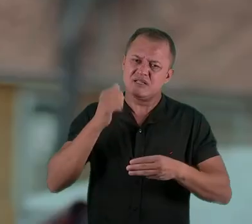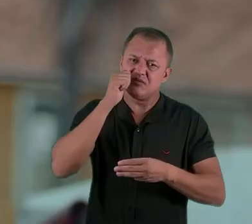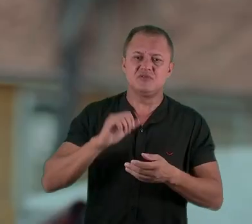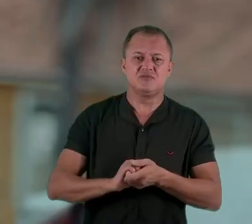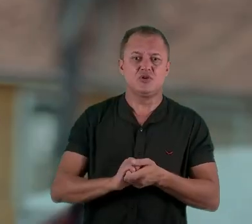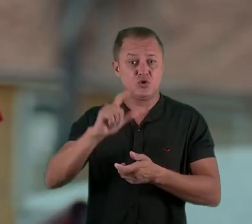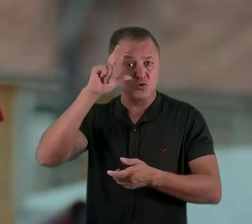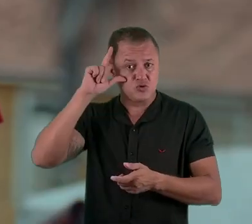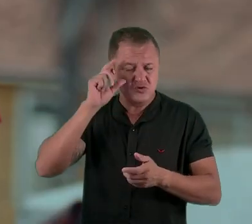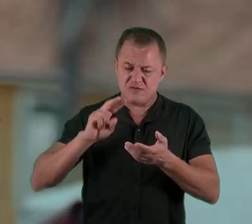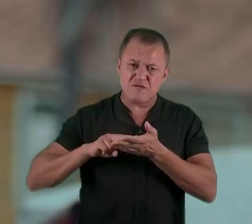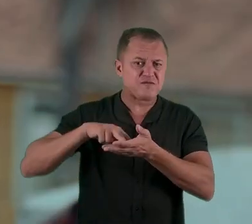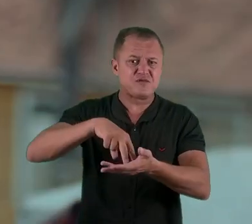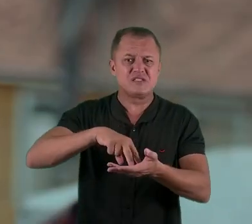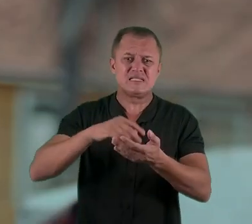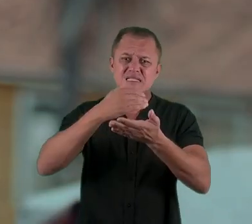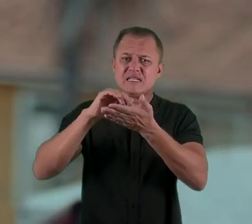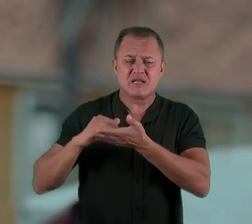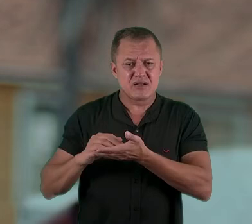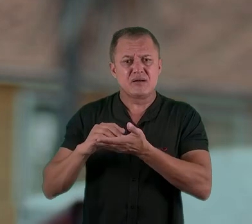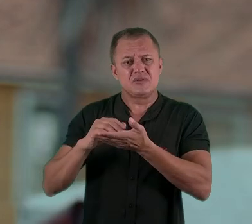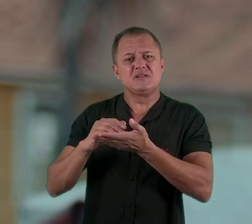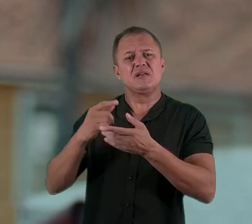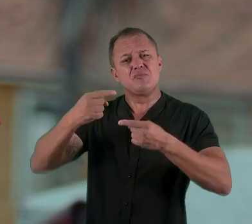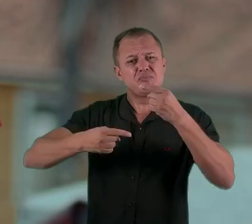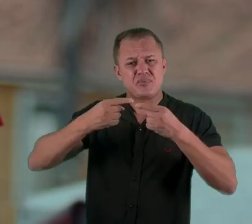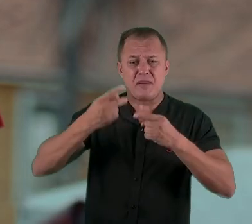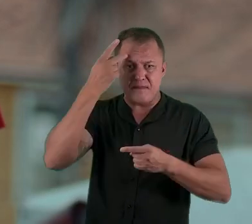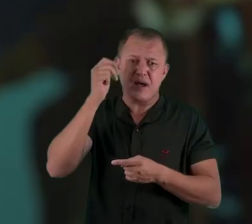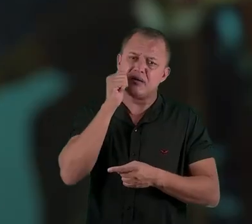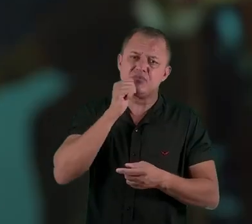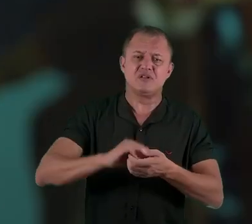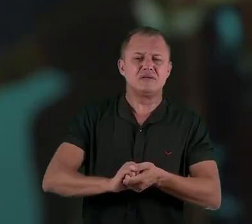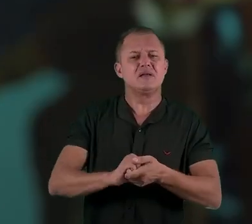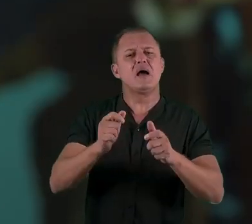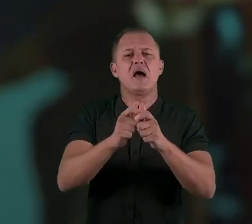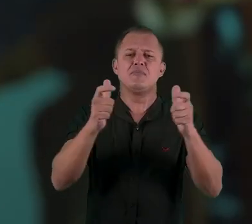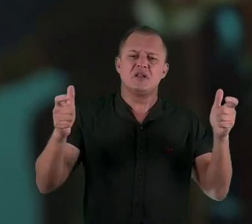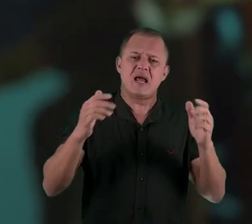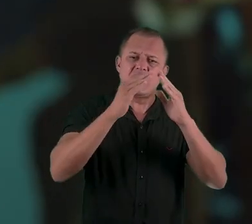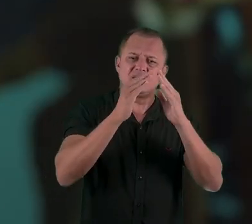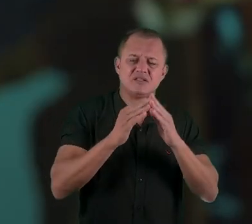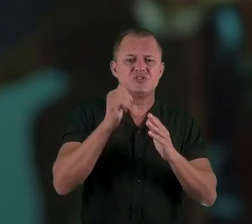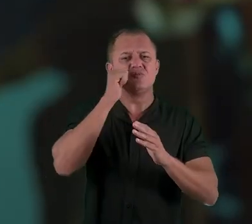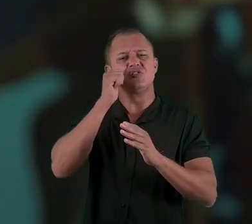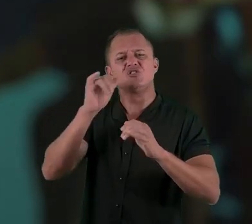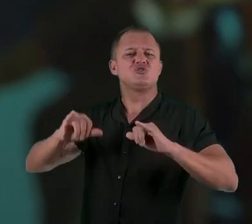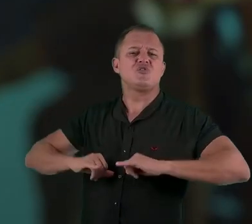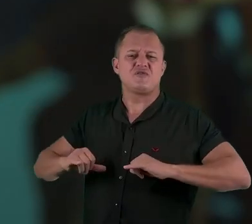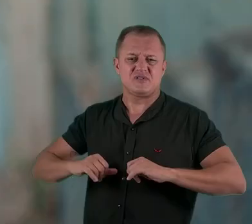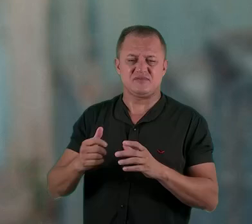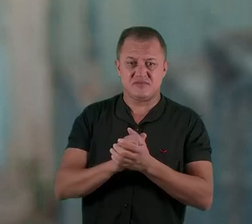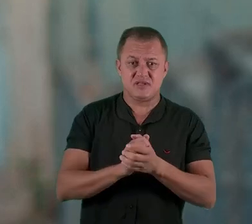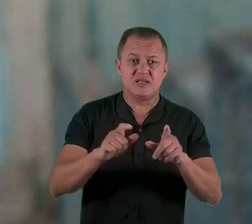Mulheres. Lúdio vai fortalecer a Secretaria Municipal de Política para Mulheres. Ampliar as casas de abrigo para mulheres vítimas de